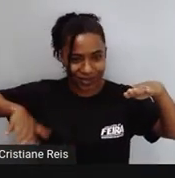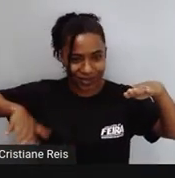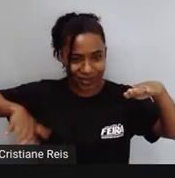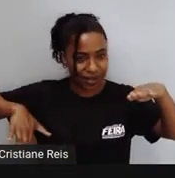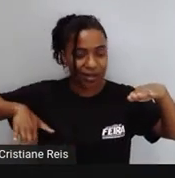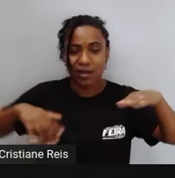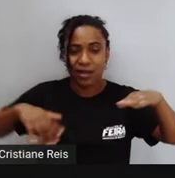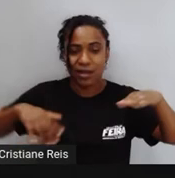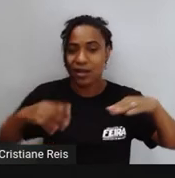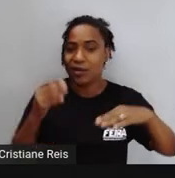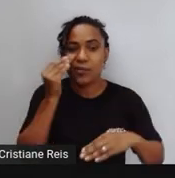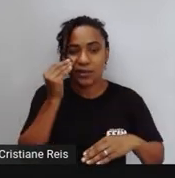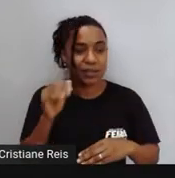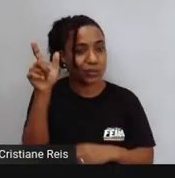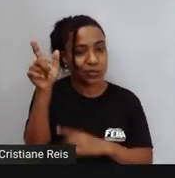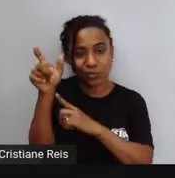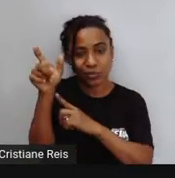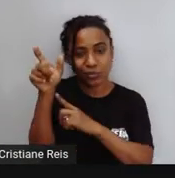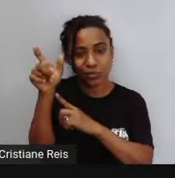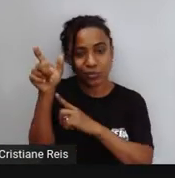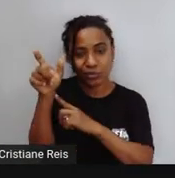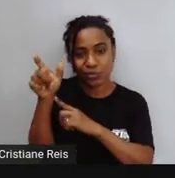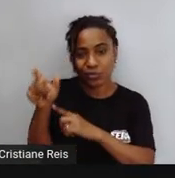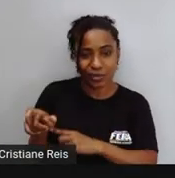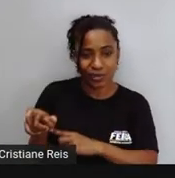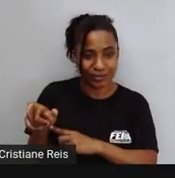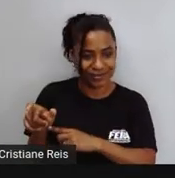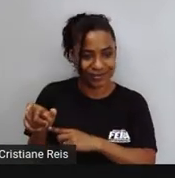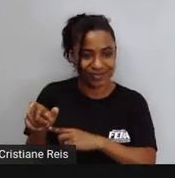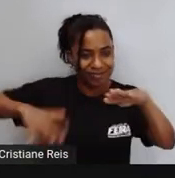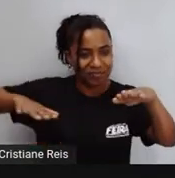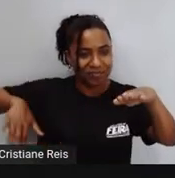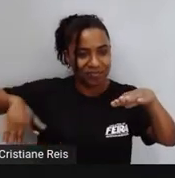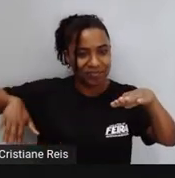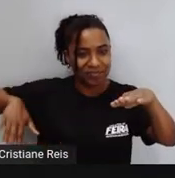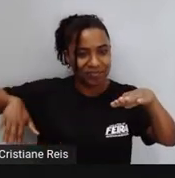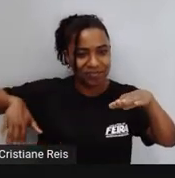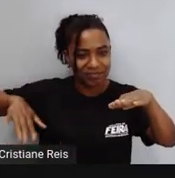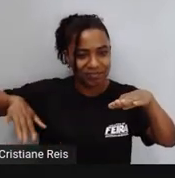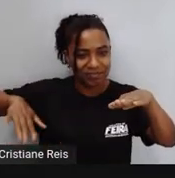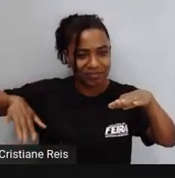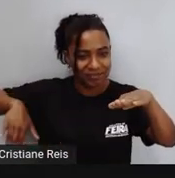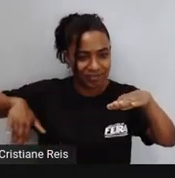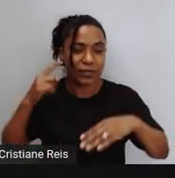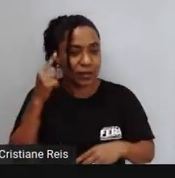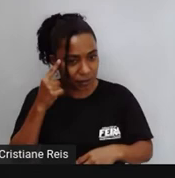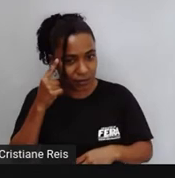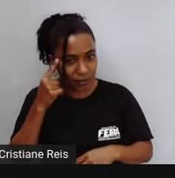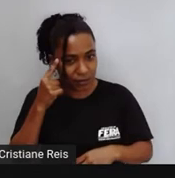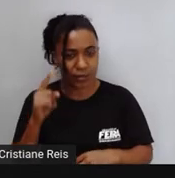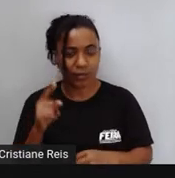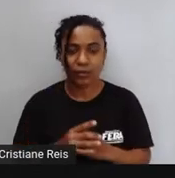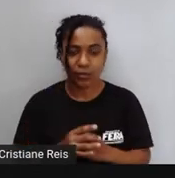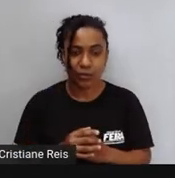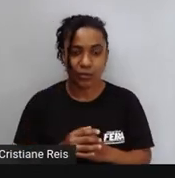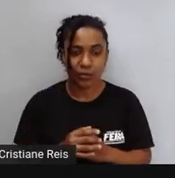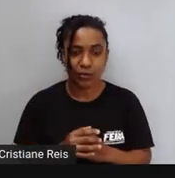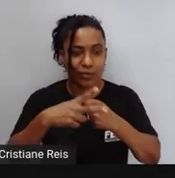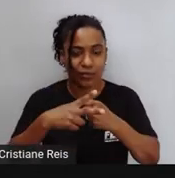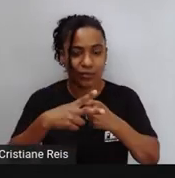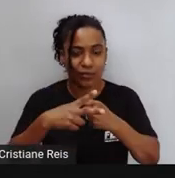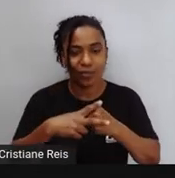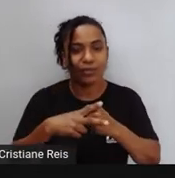é o sujeito da oração Então por isso Que nós Nós dizemos que o verbo aqui está